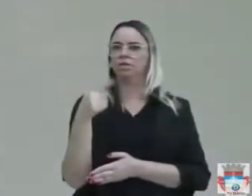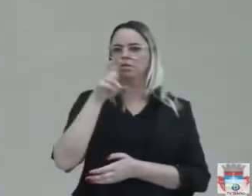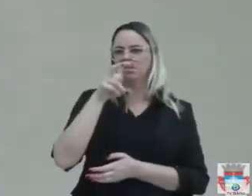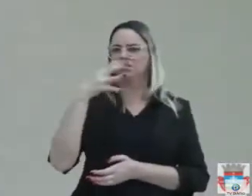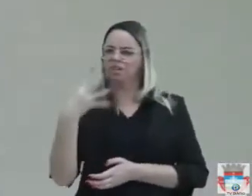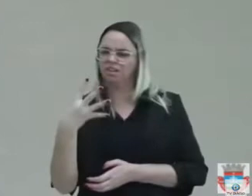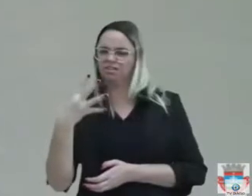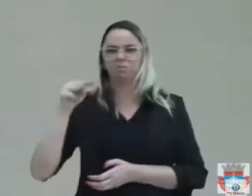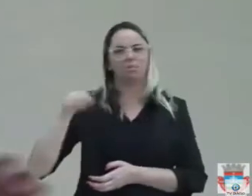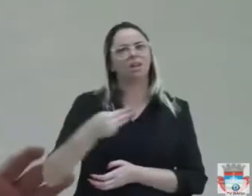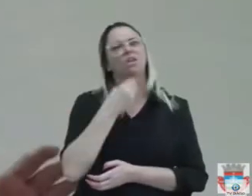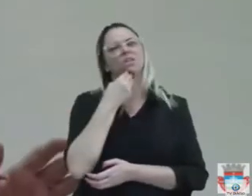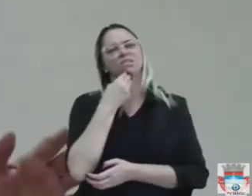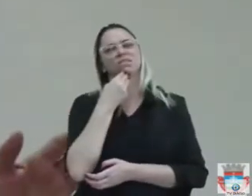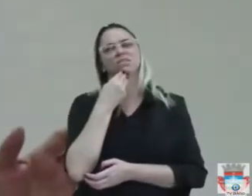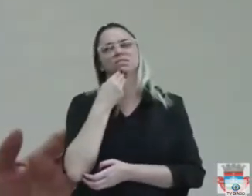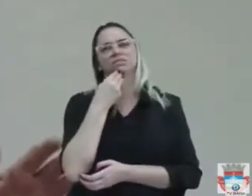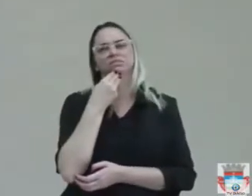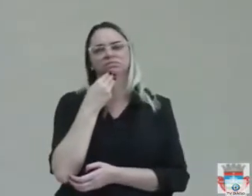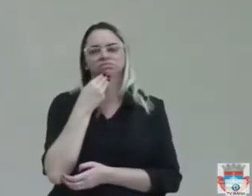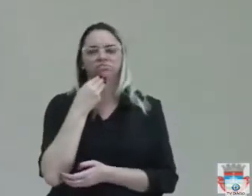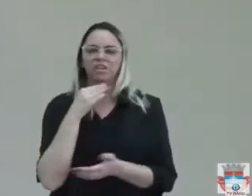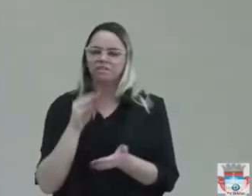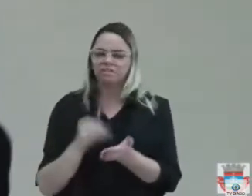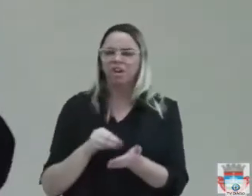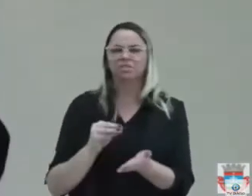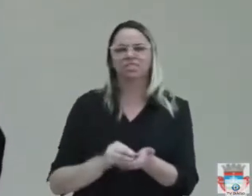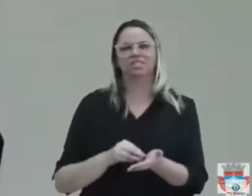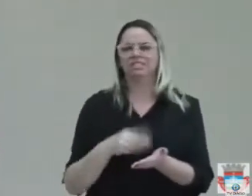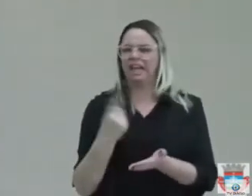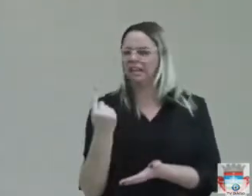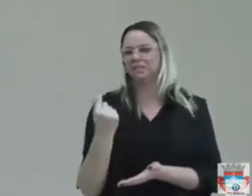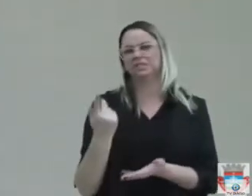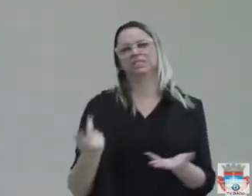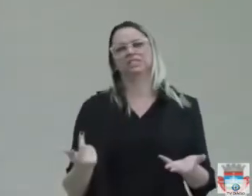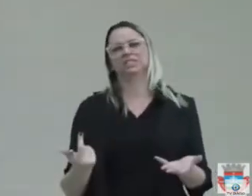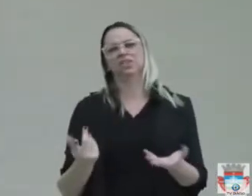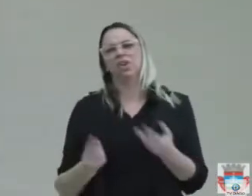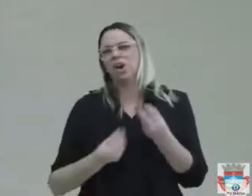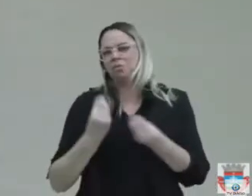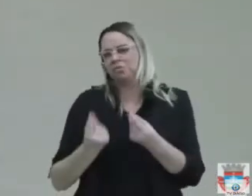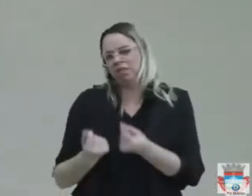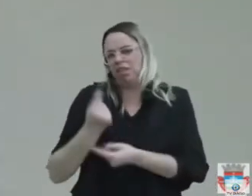milhões. Então, não é falta de recurso, é falta de gestão.